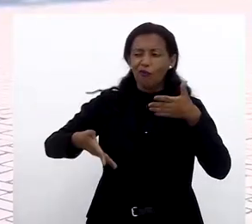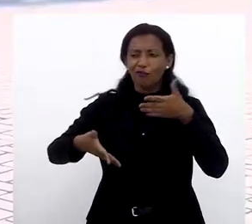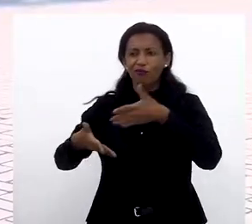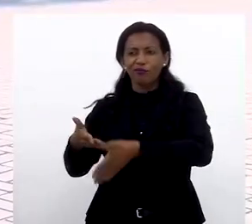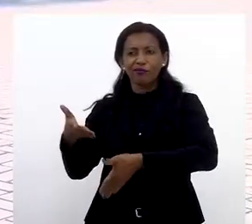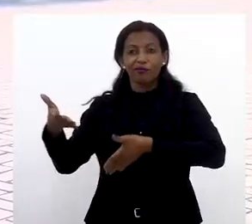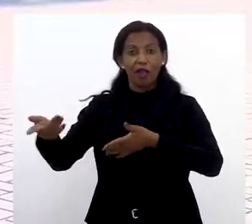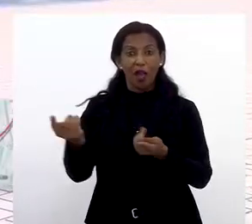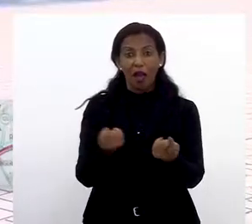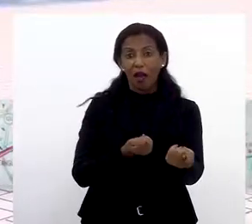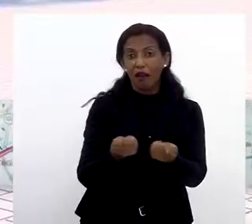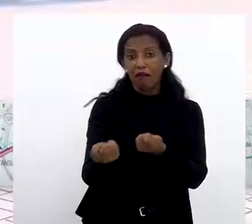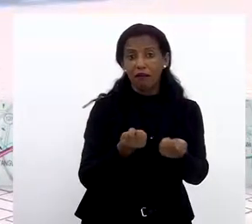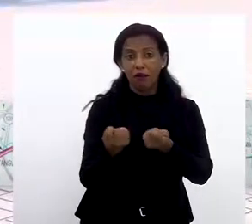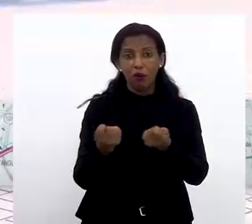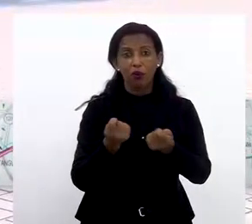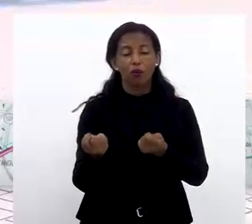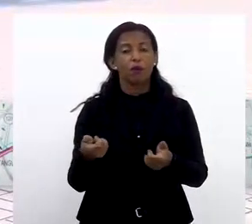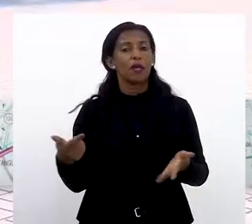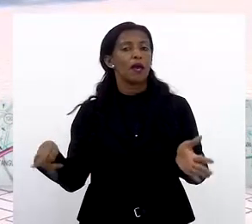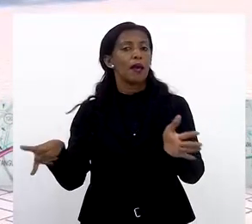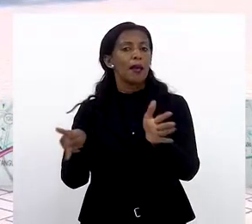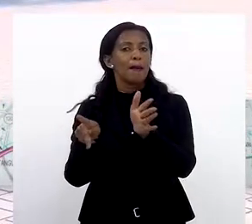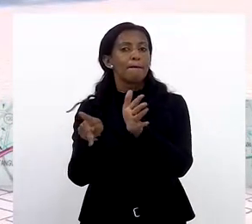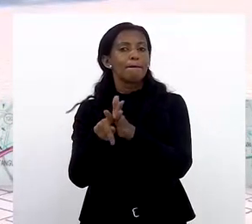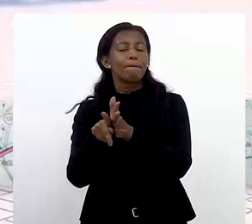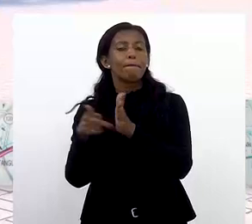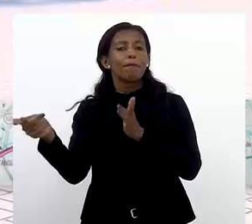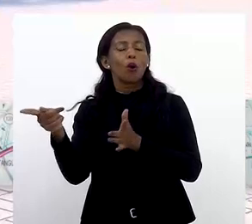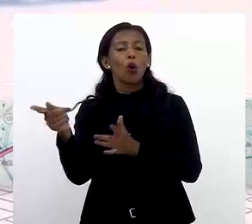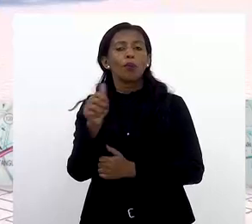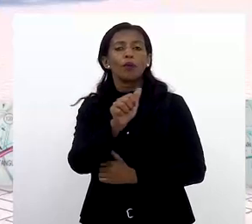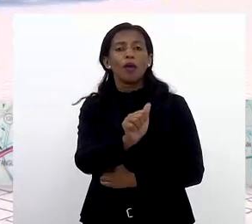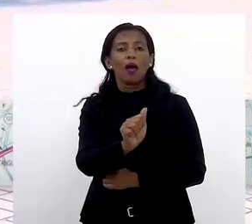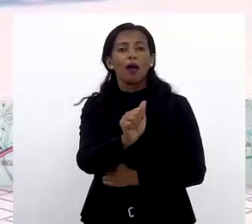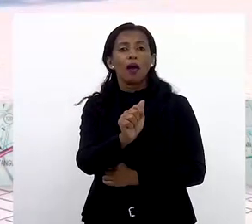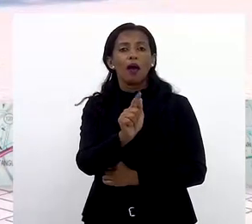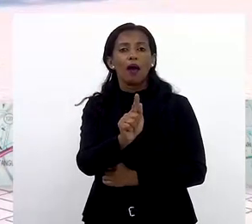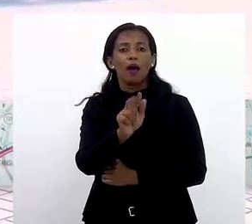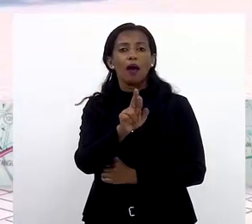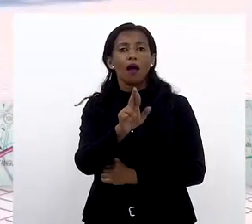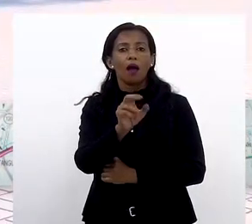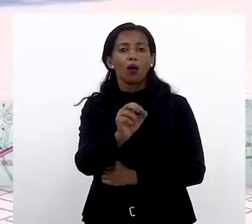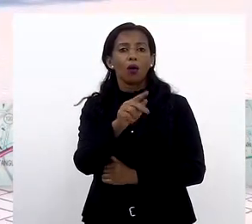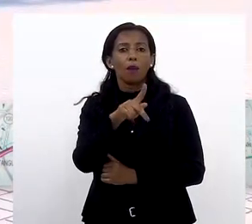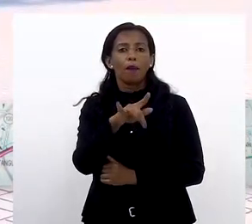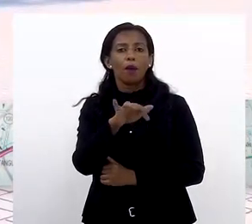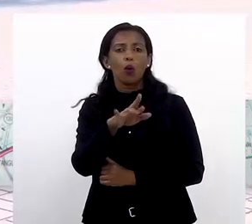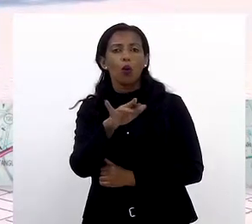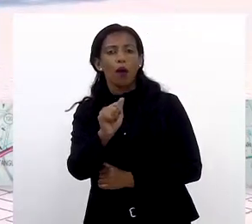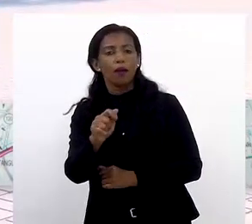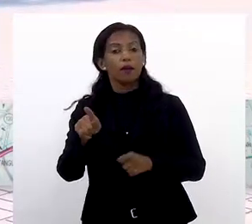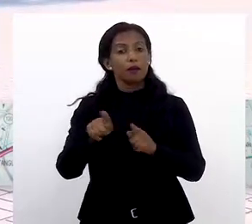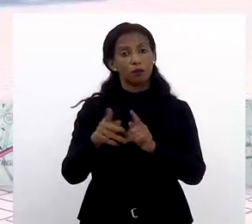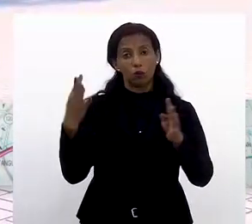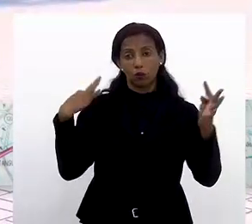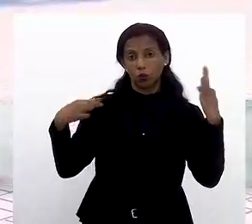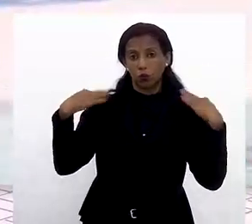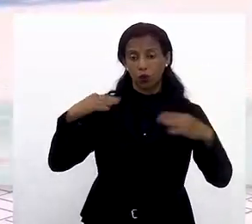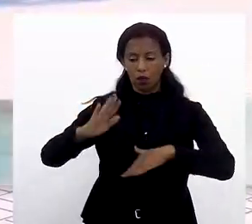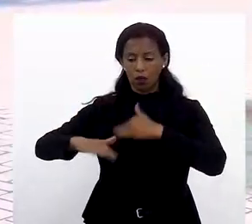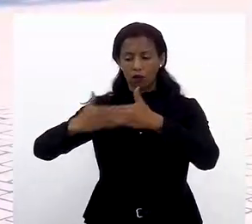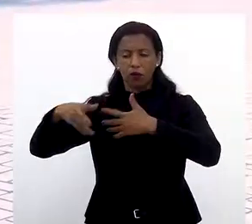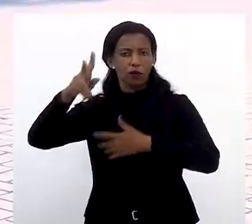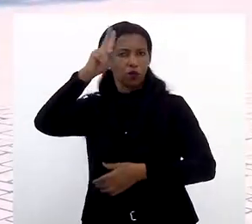Miguel Pereira gira em torno das atividades agropecuárias, indústria e serviços, principalmente turismo. A evolução histórica do